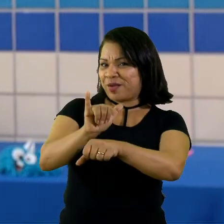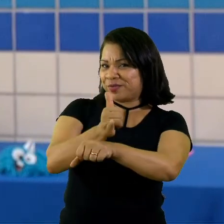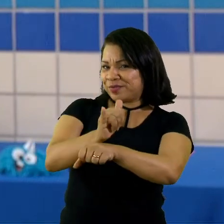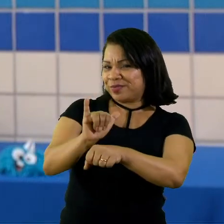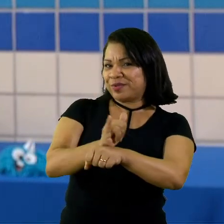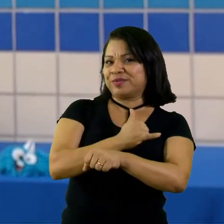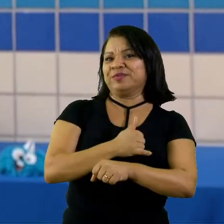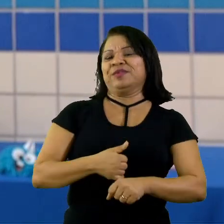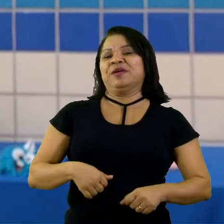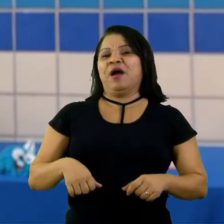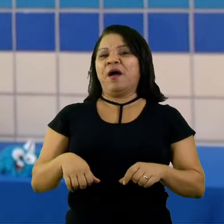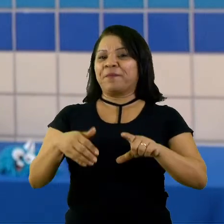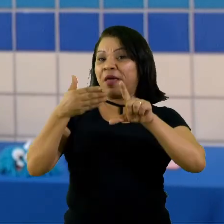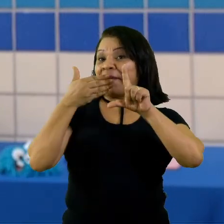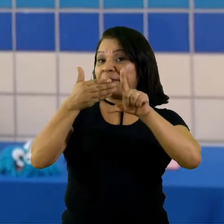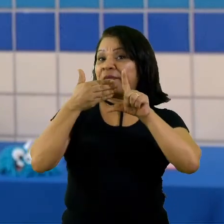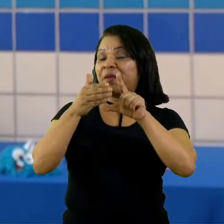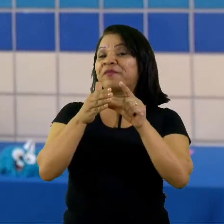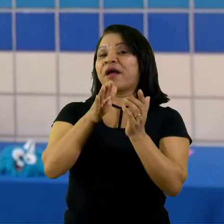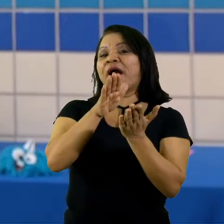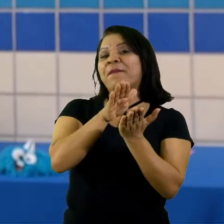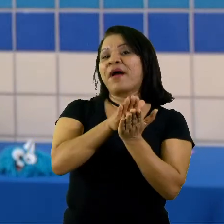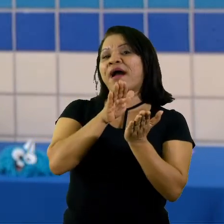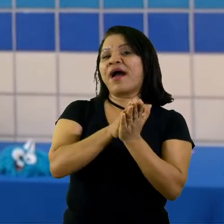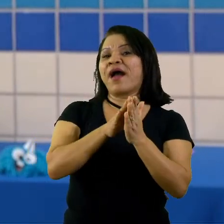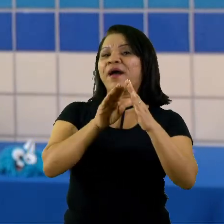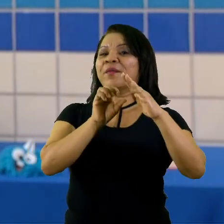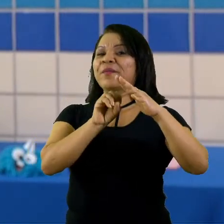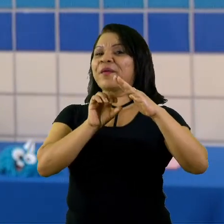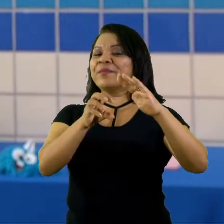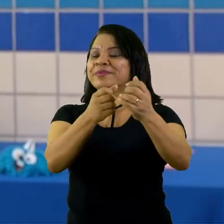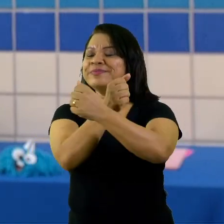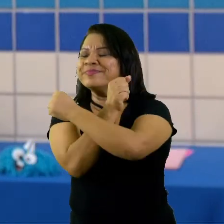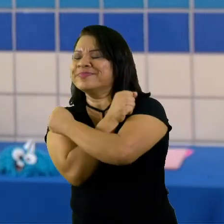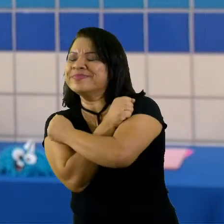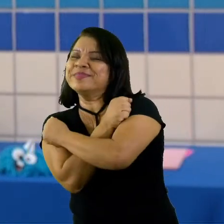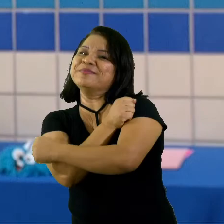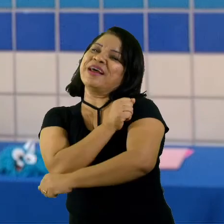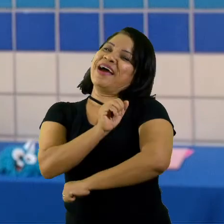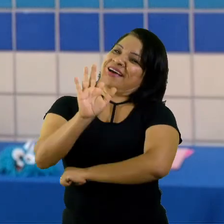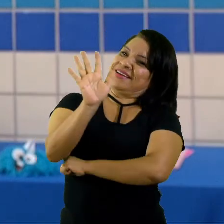plataforma Palmas Homeschool. Um abraço e até a próxima!